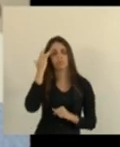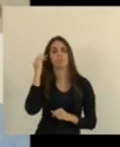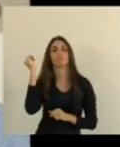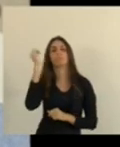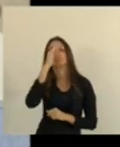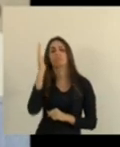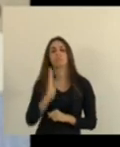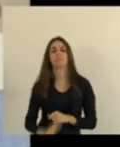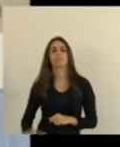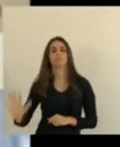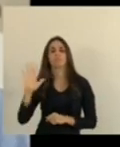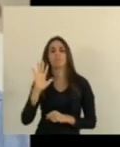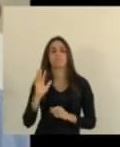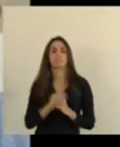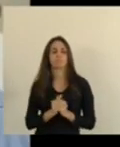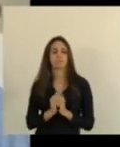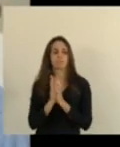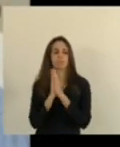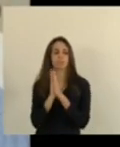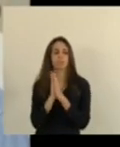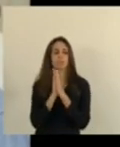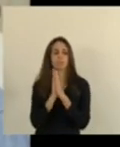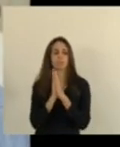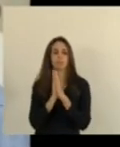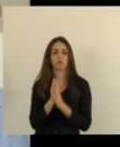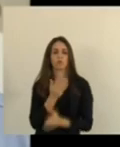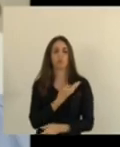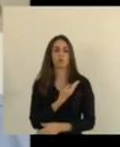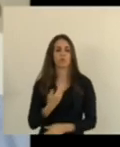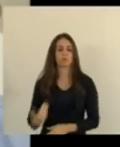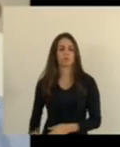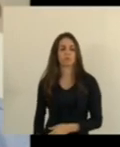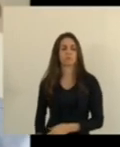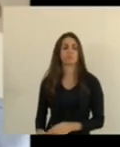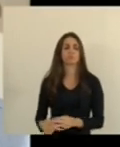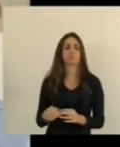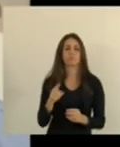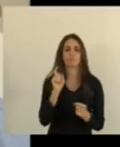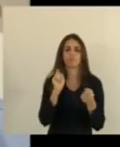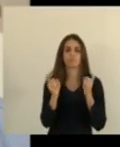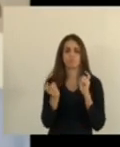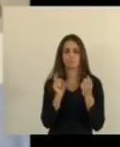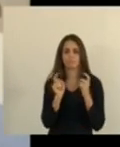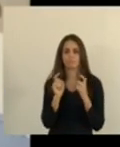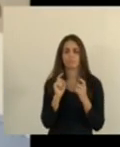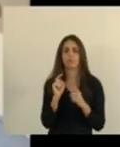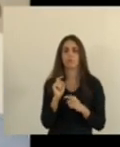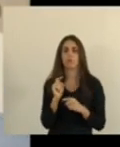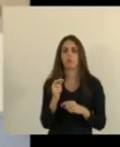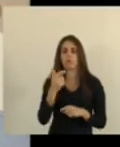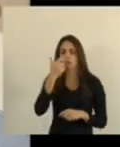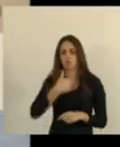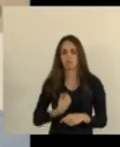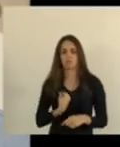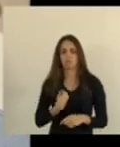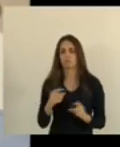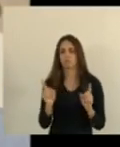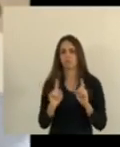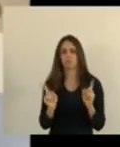brasil estou fazendo um apelo senhor governador para que o senhor faça uma reunião sem a presença